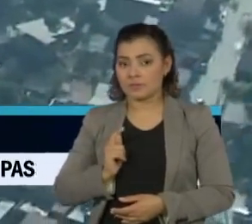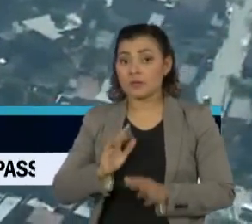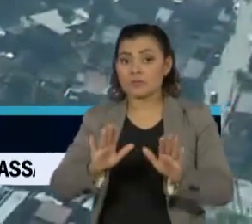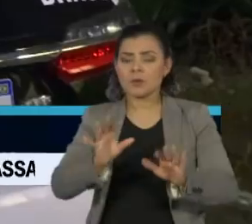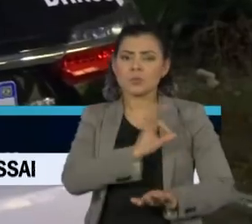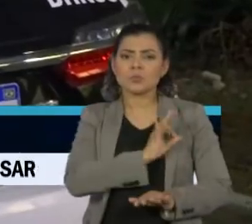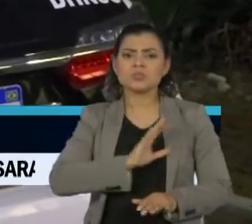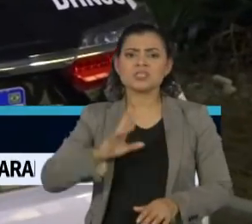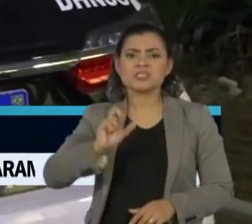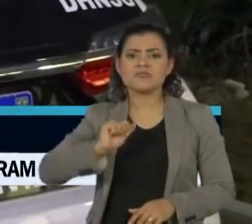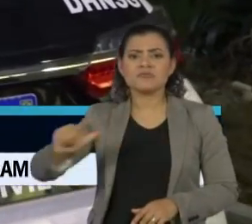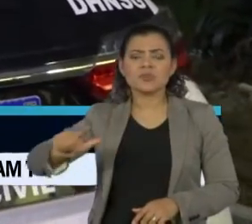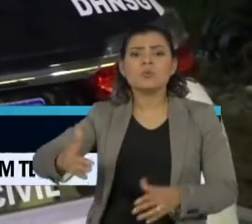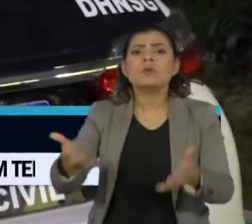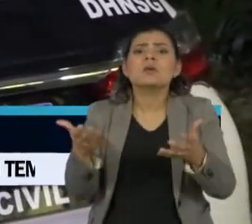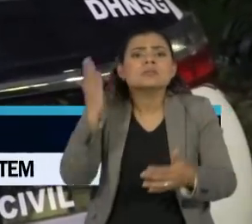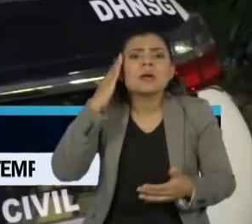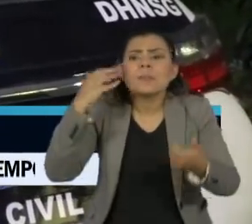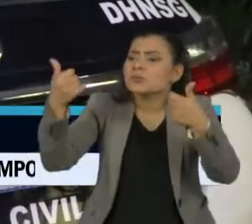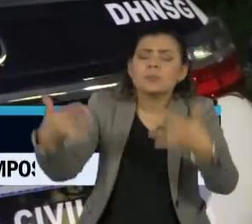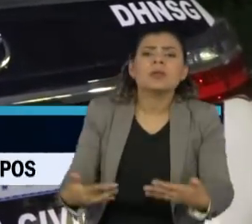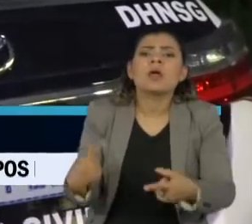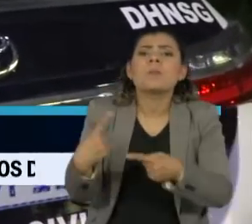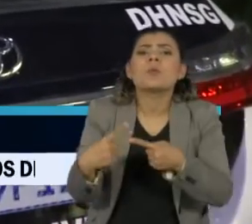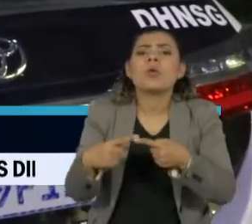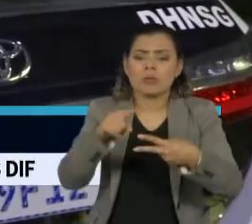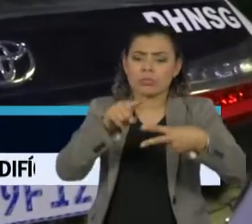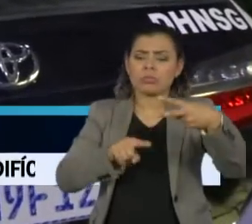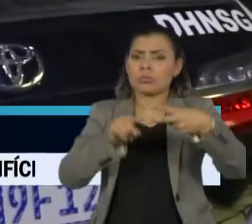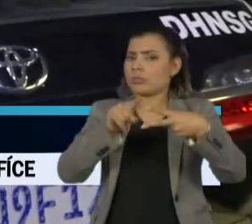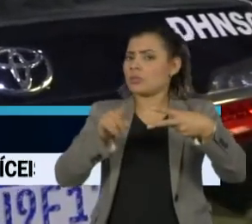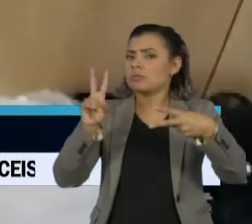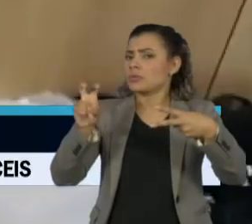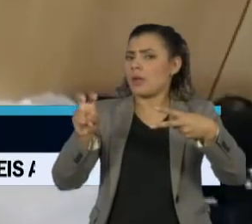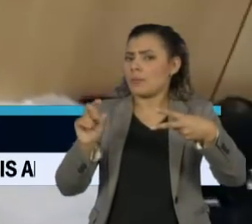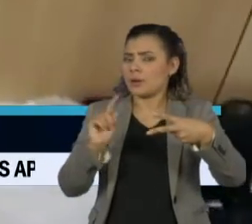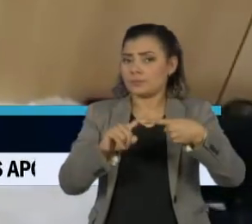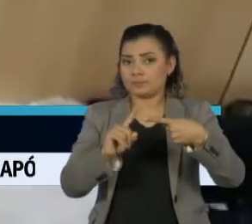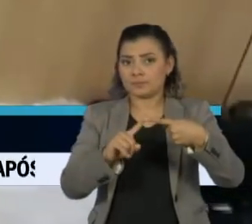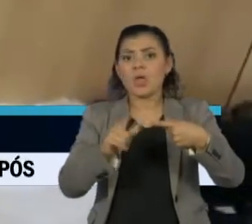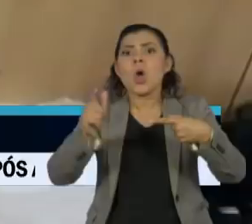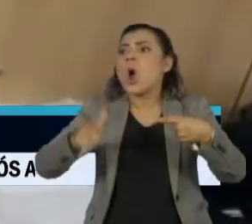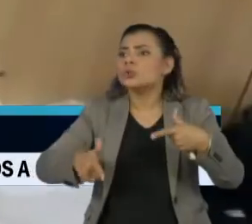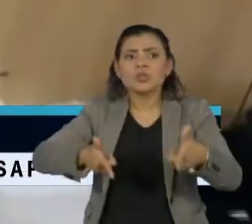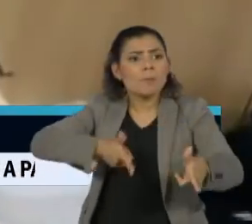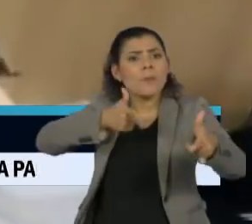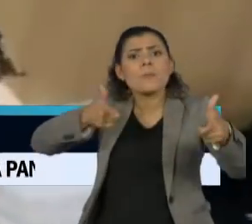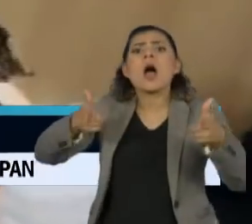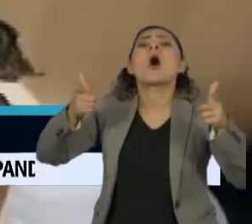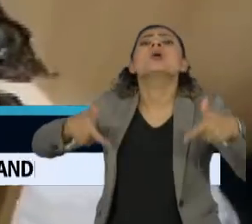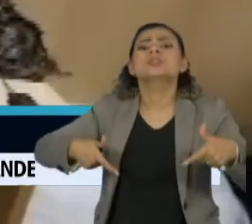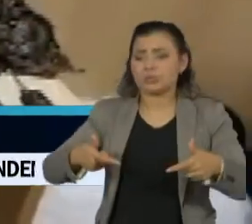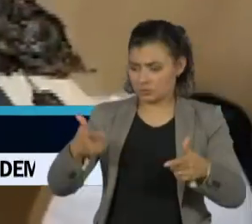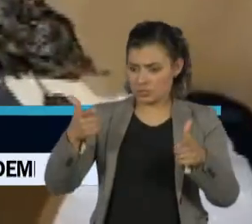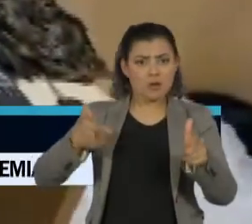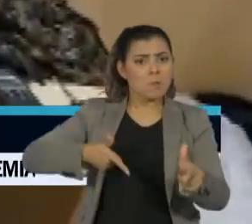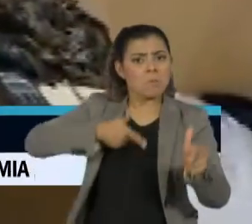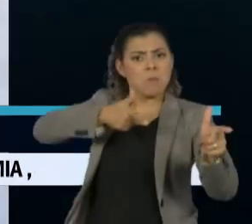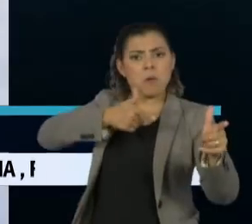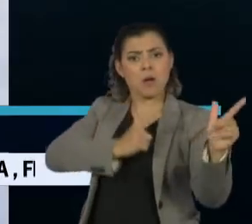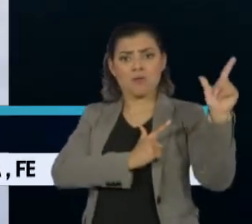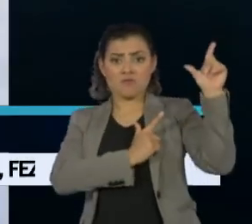Polícia Civil pretende esclarecer dois pontos fundamentais. De onde partiu o tiro de fuzil que matou o